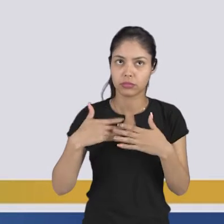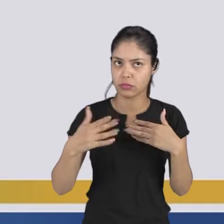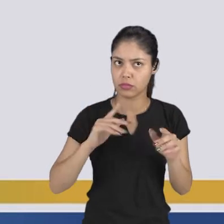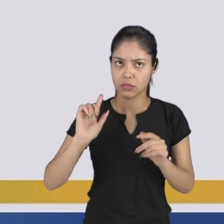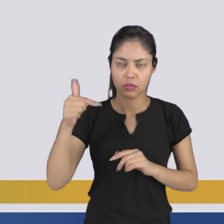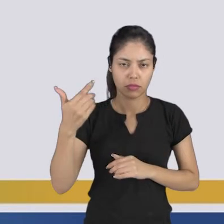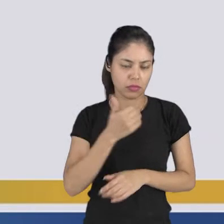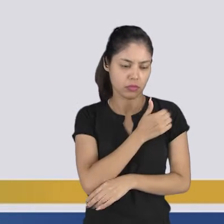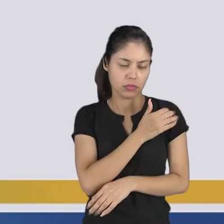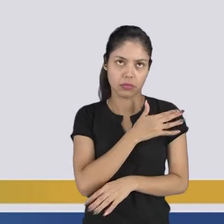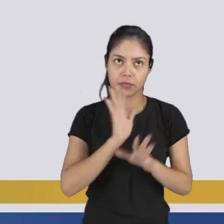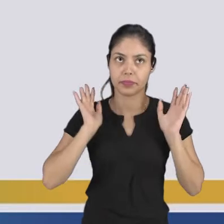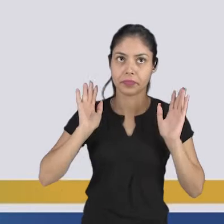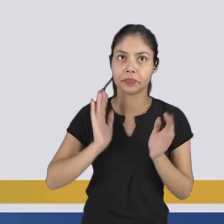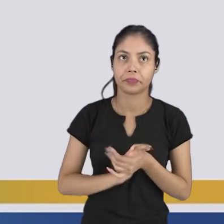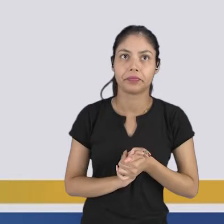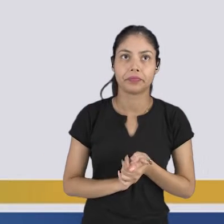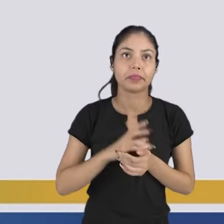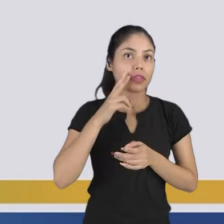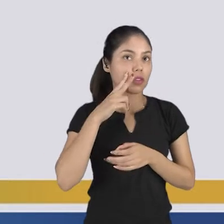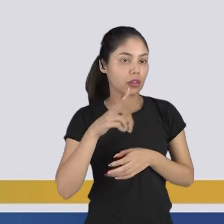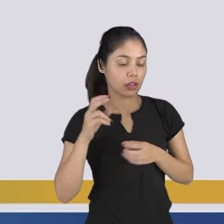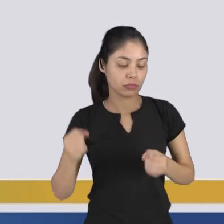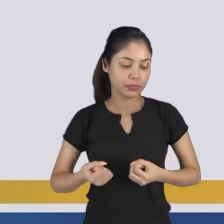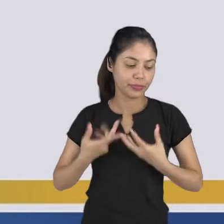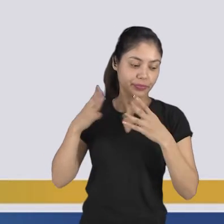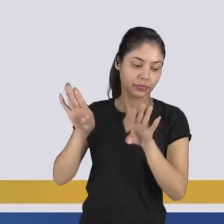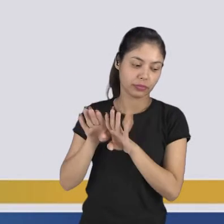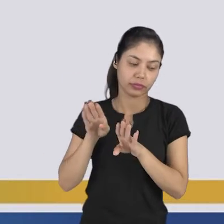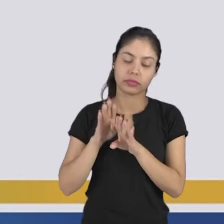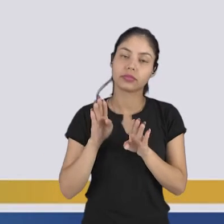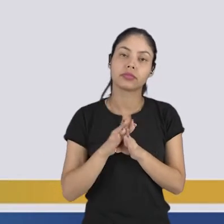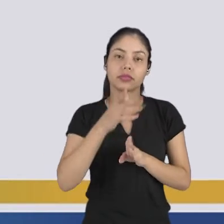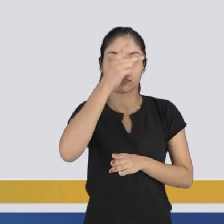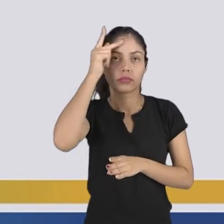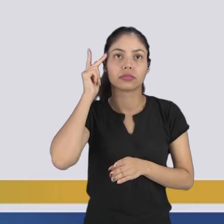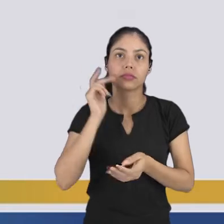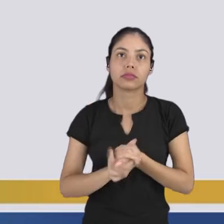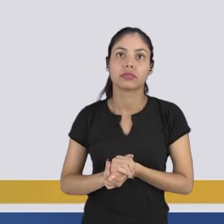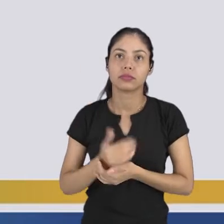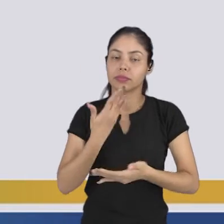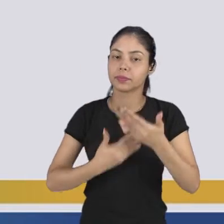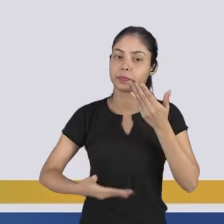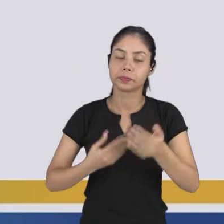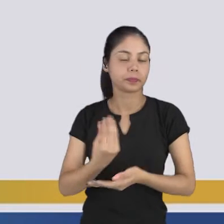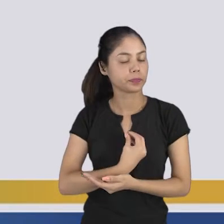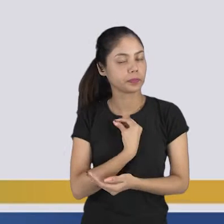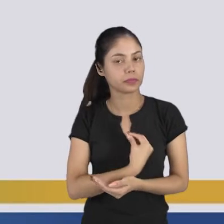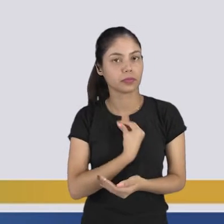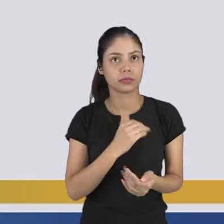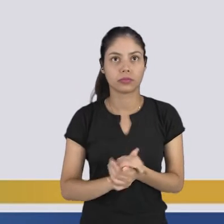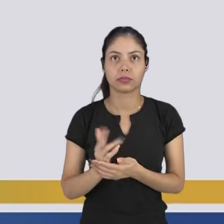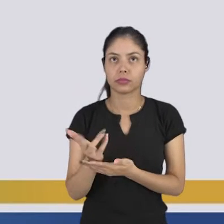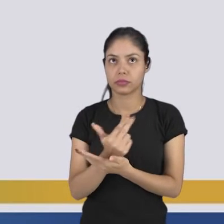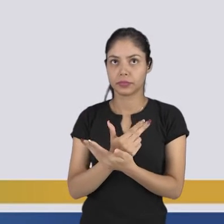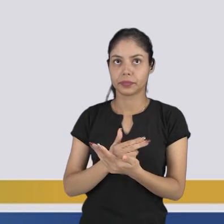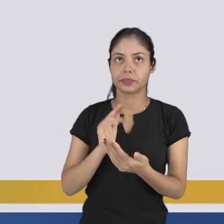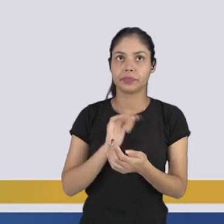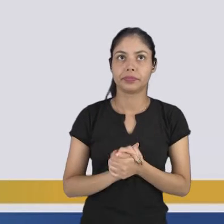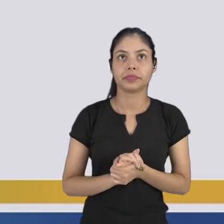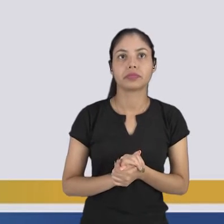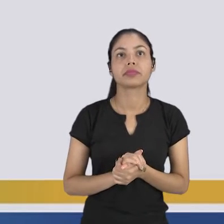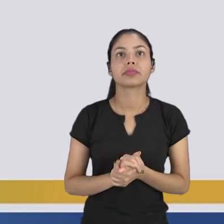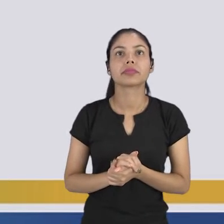qualquer tipo de preconceito. E desperta no público a relação entre a importância da vida e da arte. E o